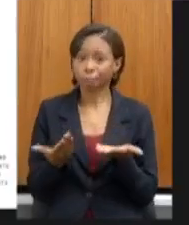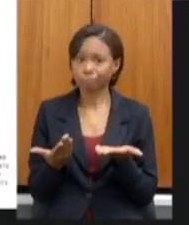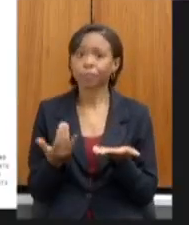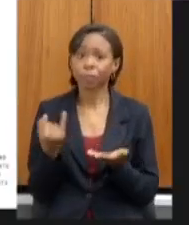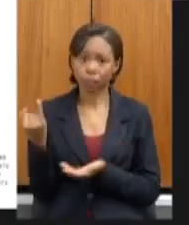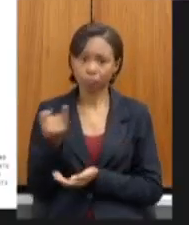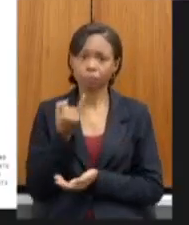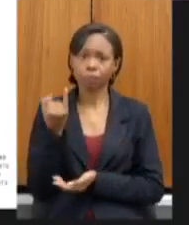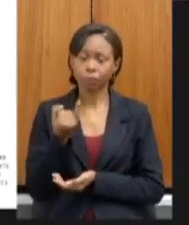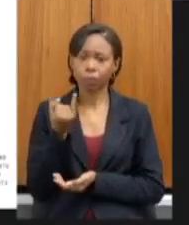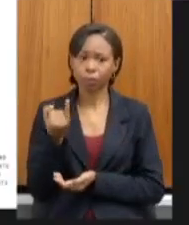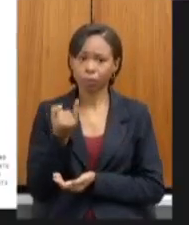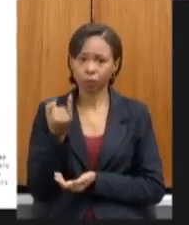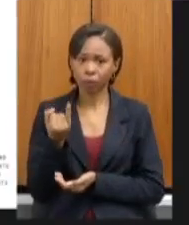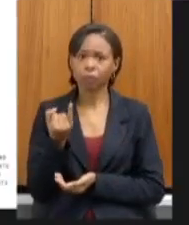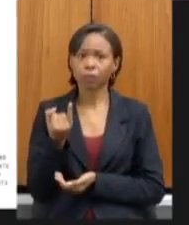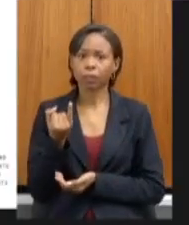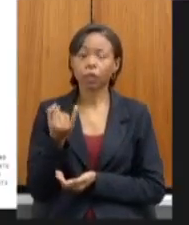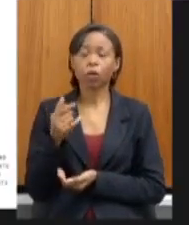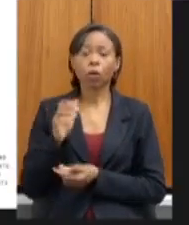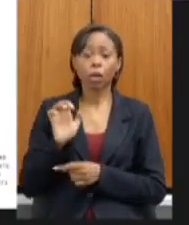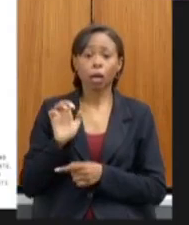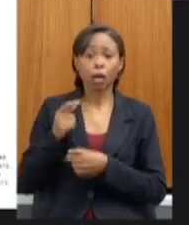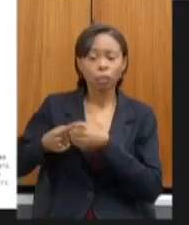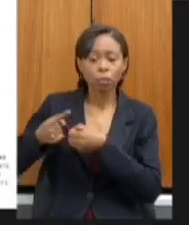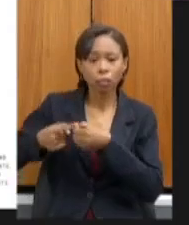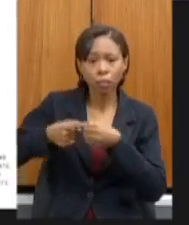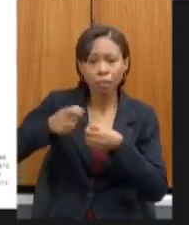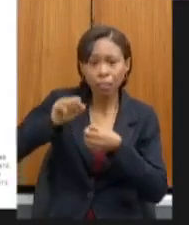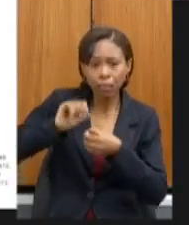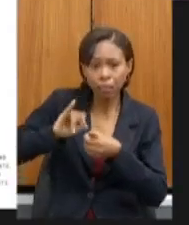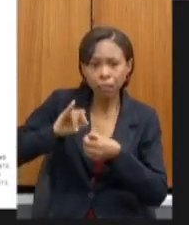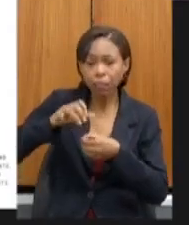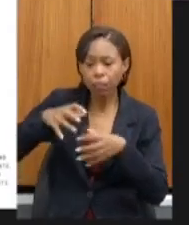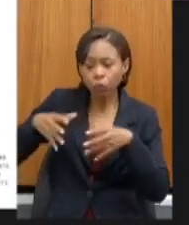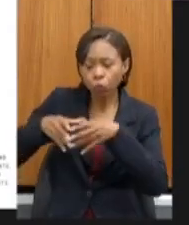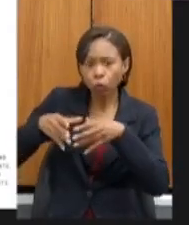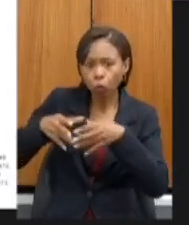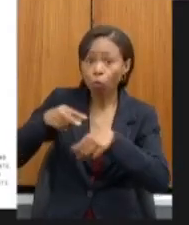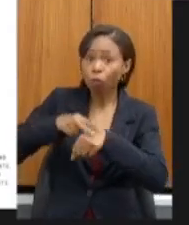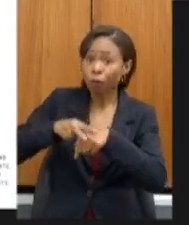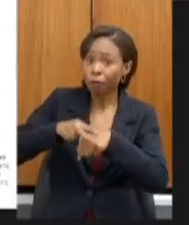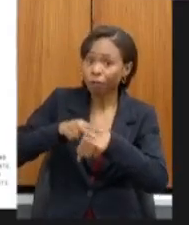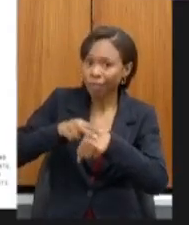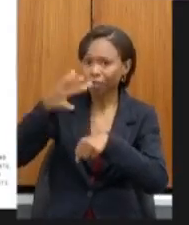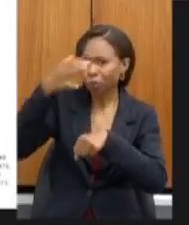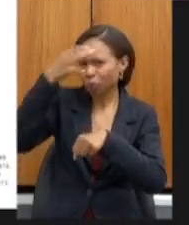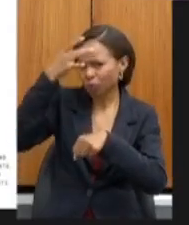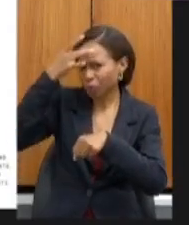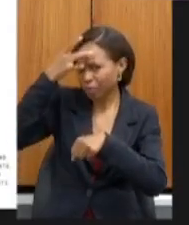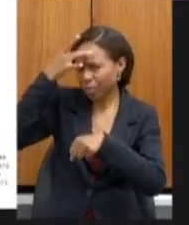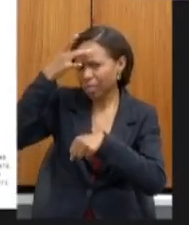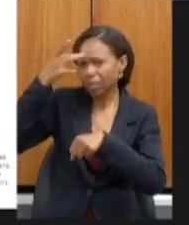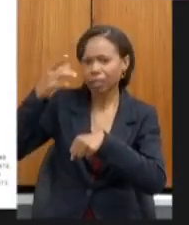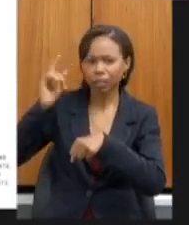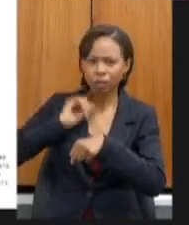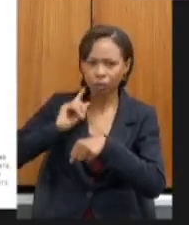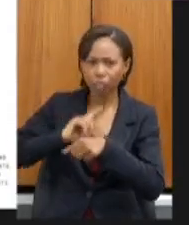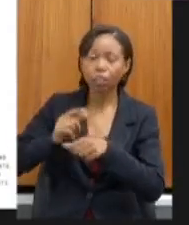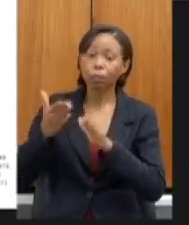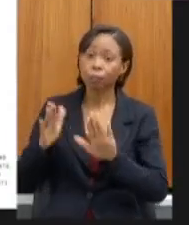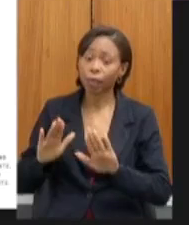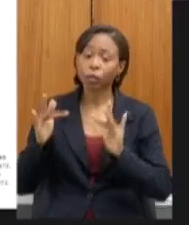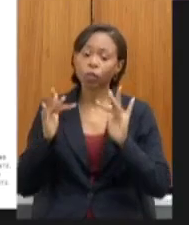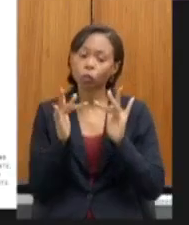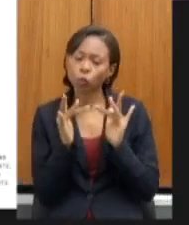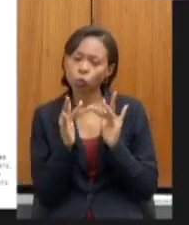que o município esteja na onda verde do Minas consciente e que haja consonância com a prefeitura em relação